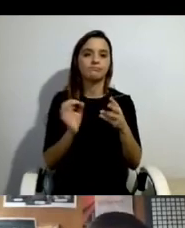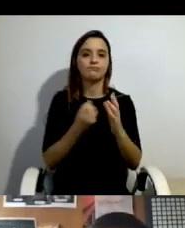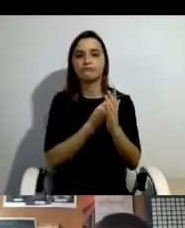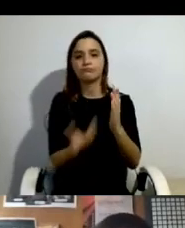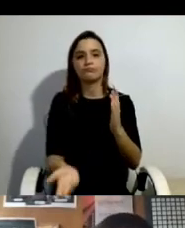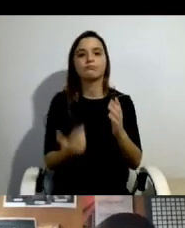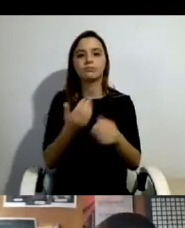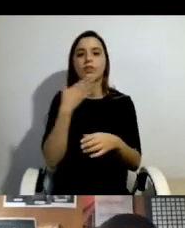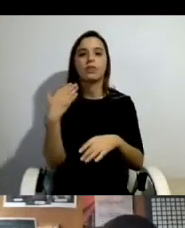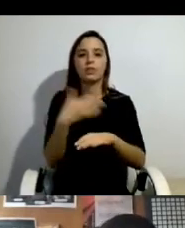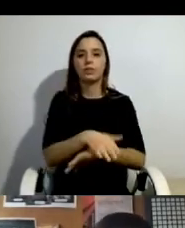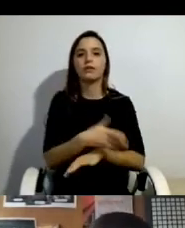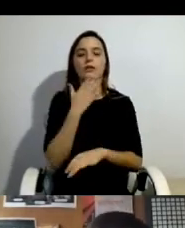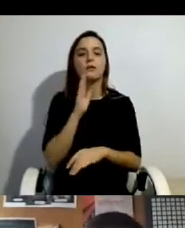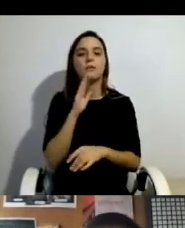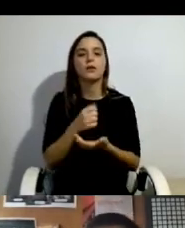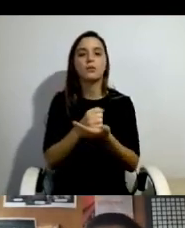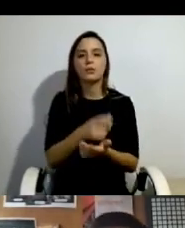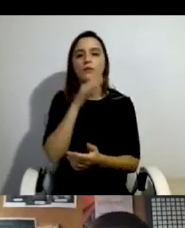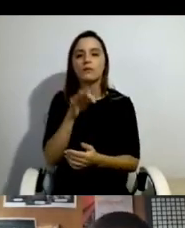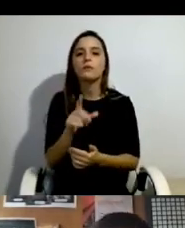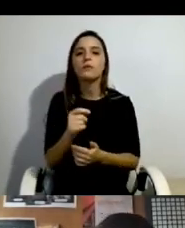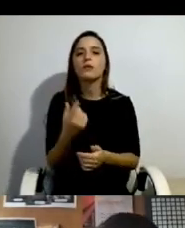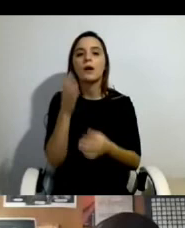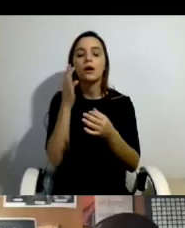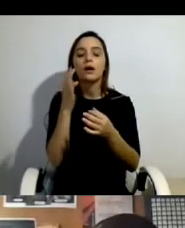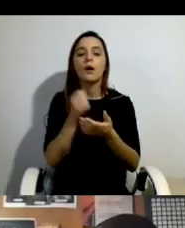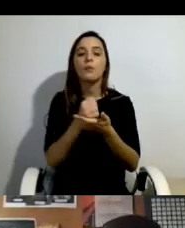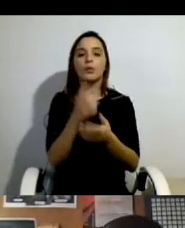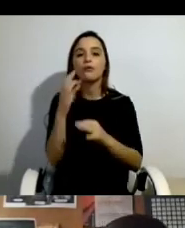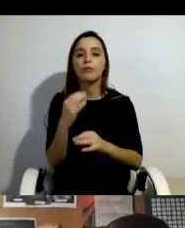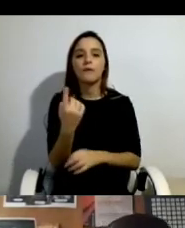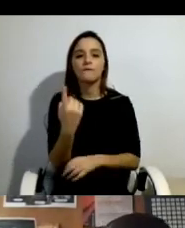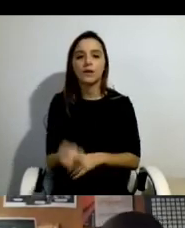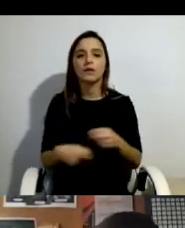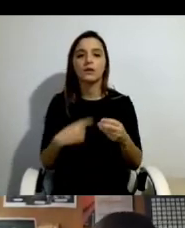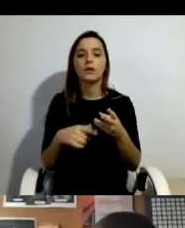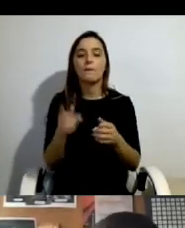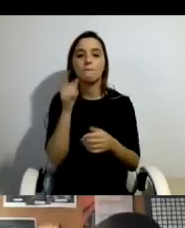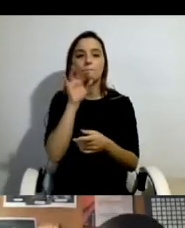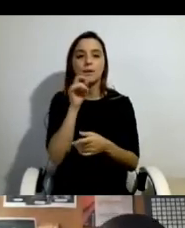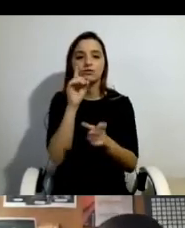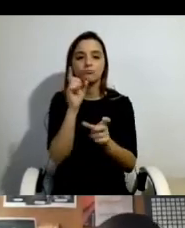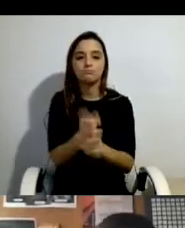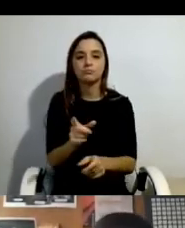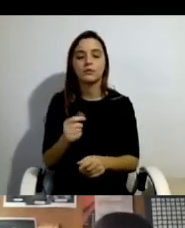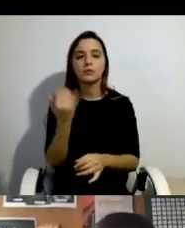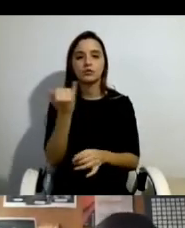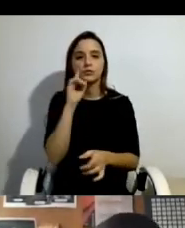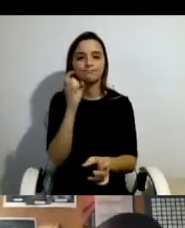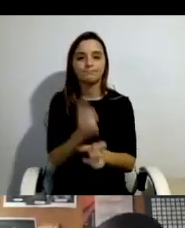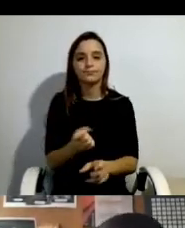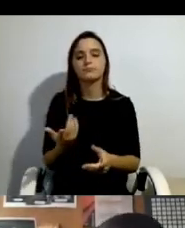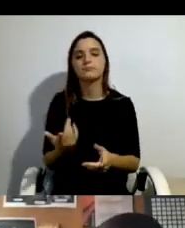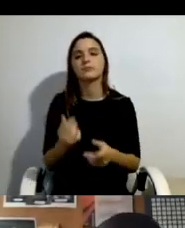dependência do apoio familiar, a falta de apoio formal, o controle parental e institucional. Portanto, os dados